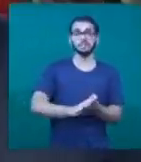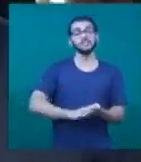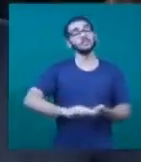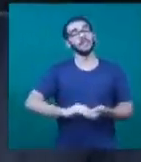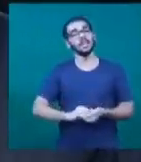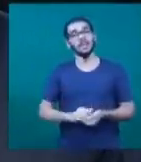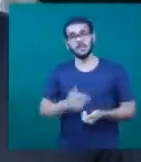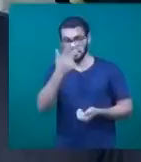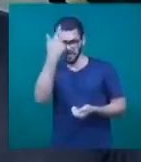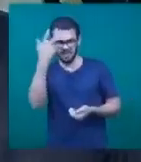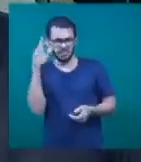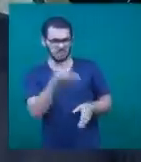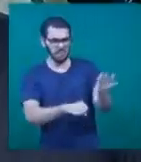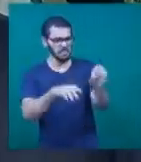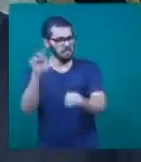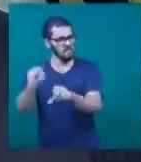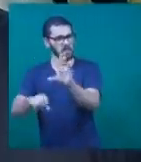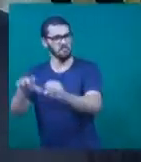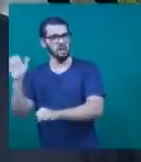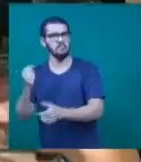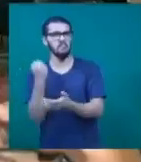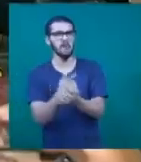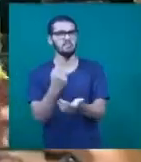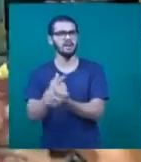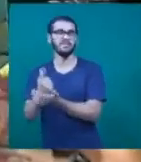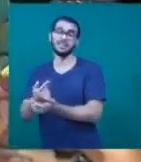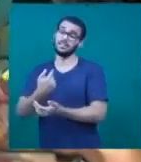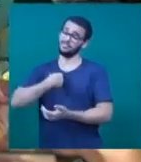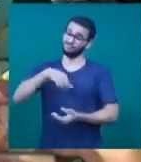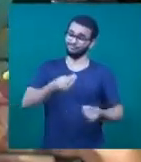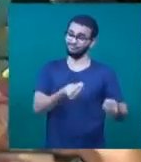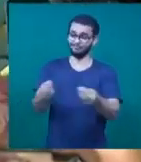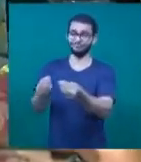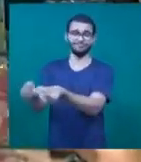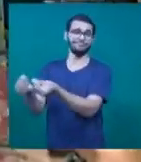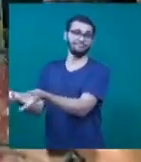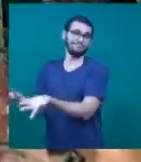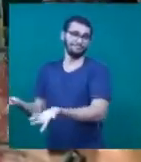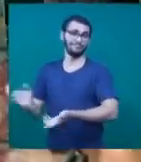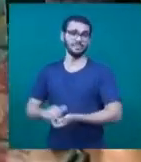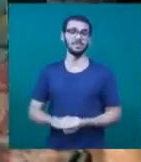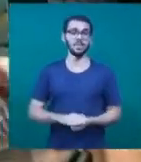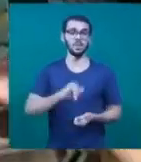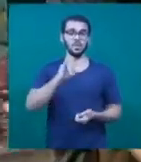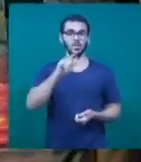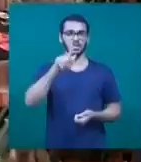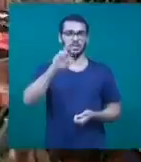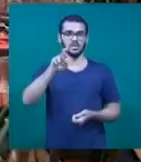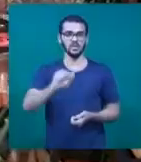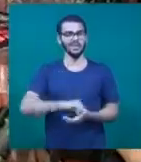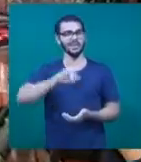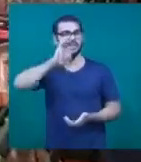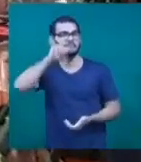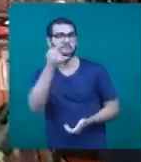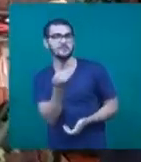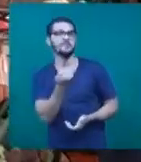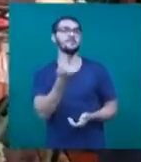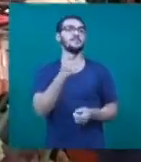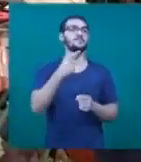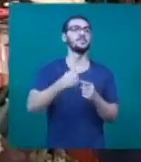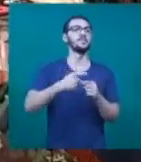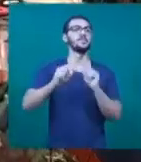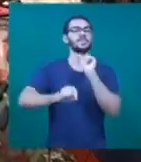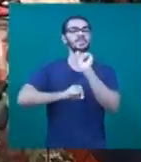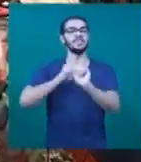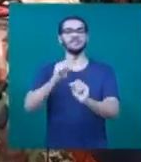produtos e a gente tem a oportunidade de trazer esses produtos para cá. Já o Igor aproveitou a paixão que sente pelos personagens para